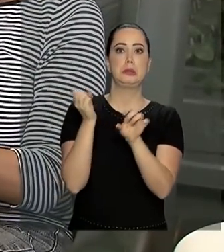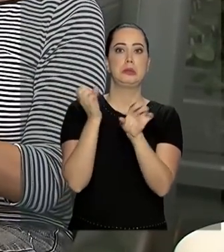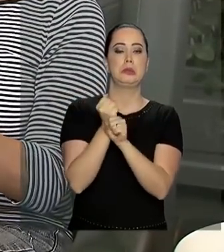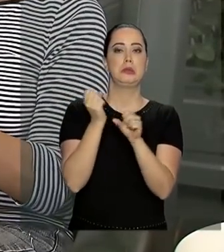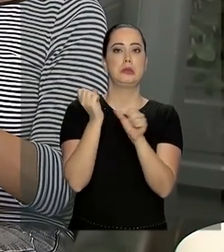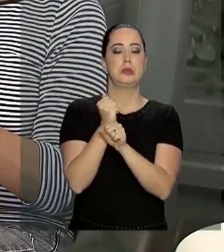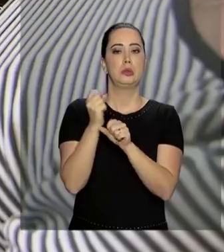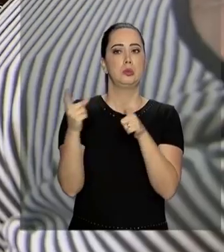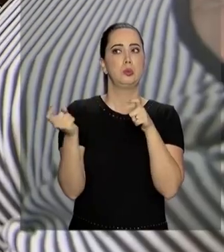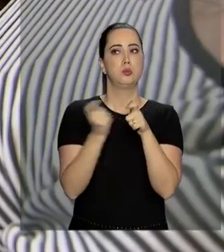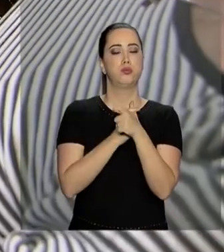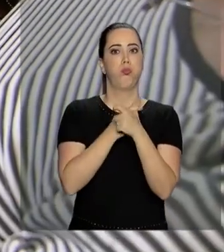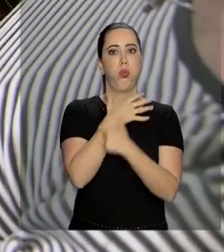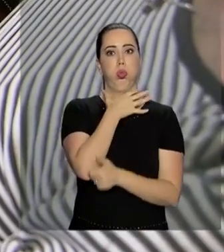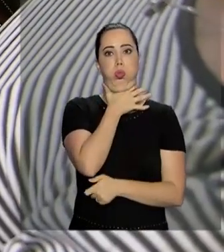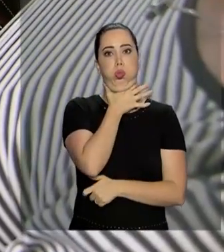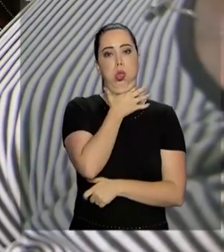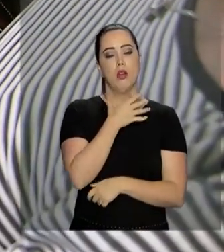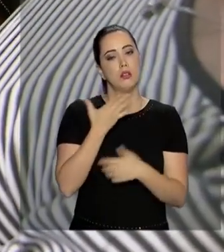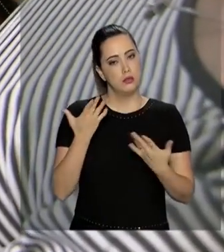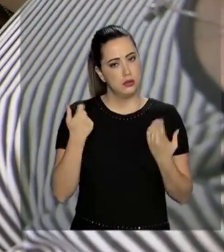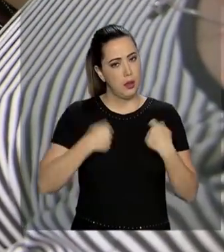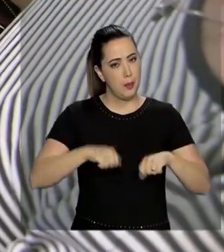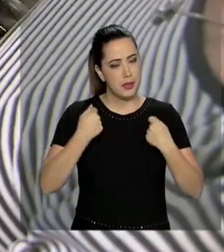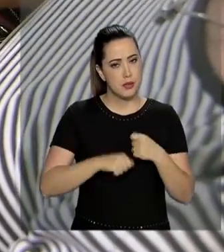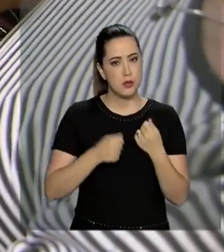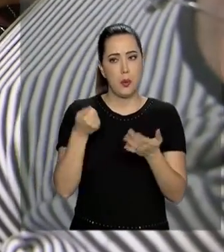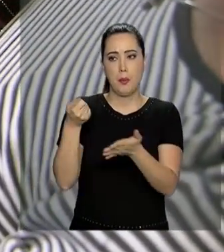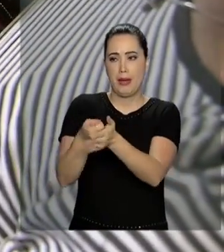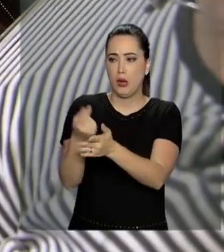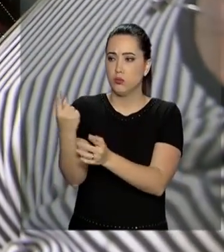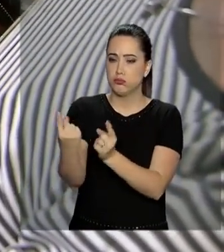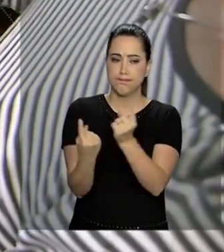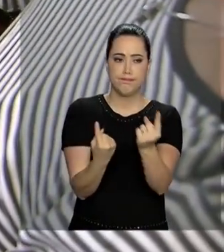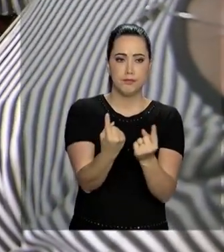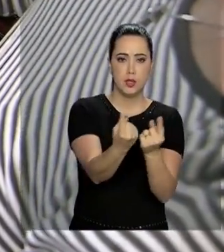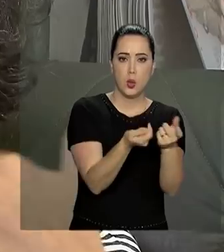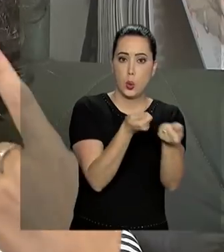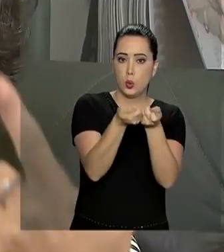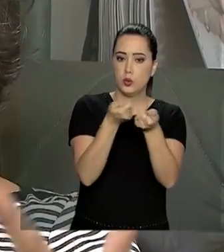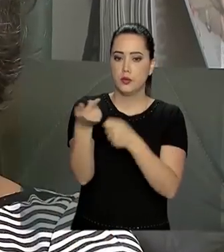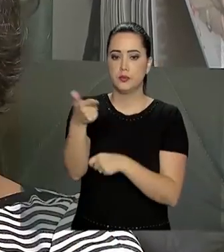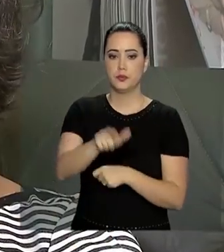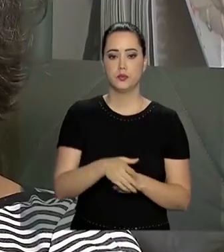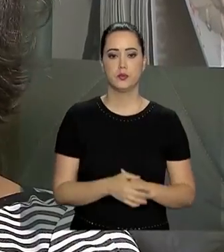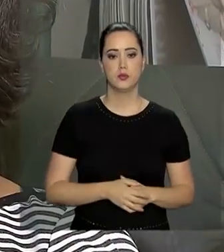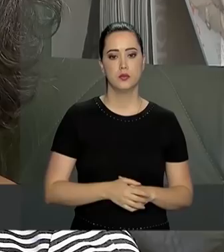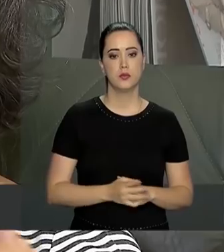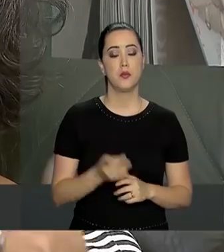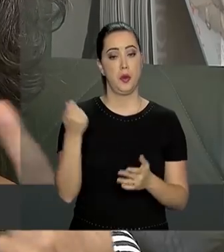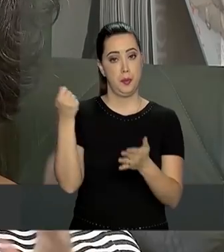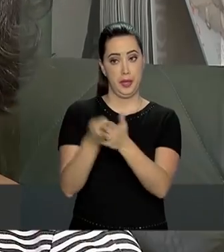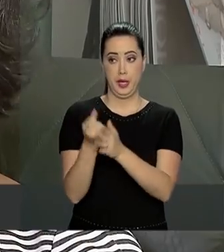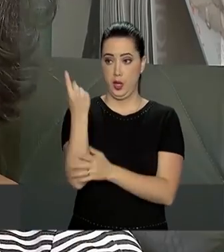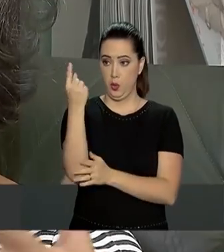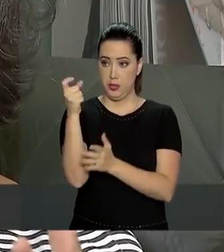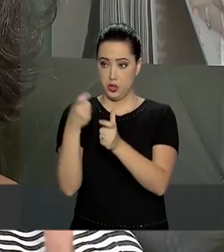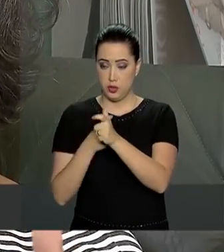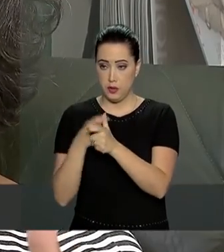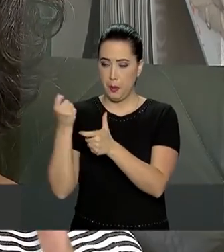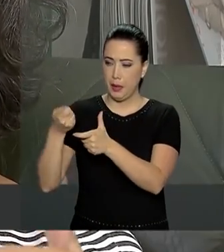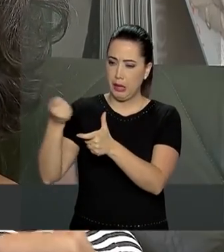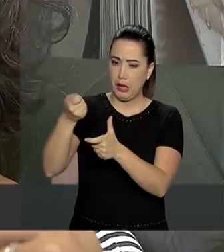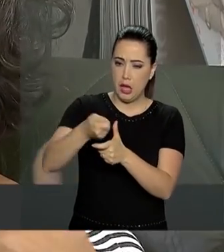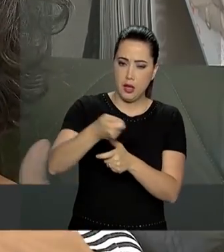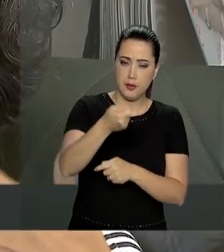Uma bola de neve. Precisou negociar conta por conta e ajustar as finanças. Eu negociei uma das dívidas, estava pagando